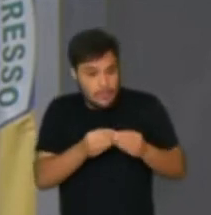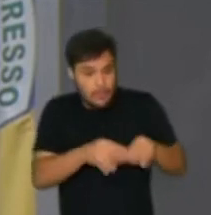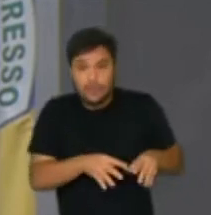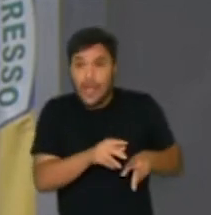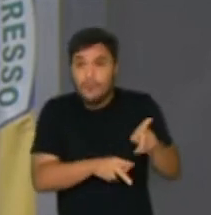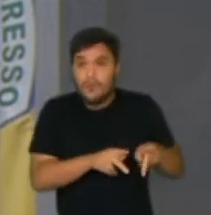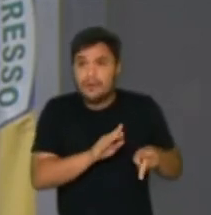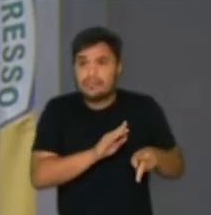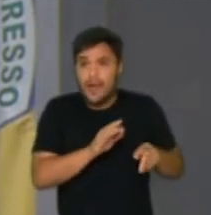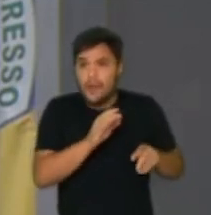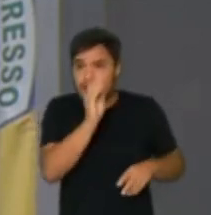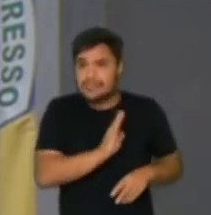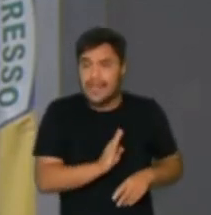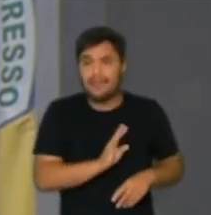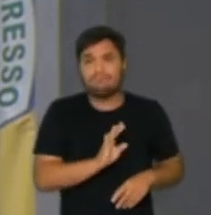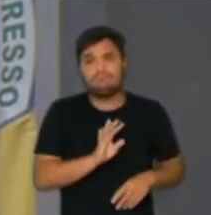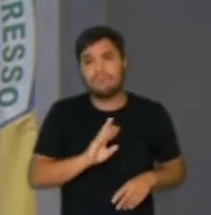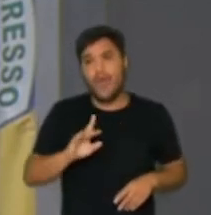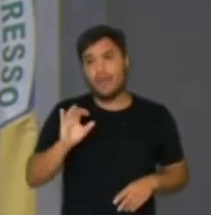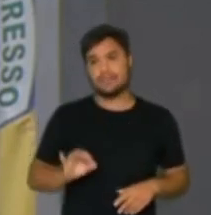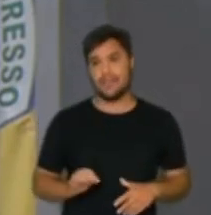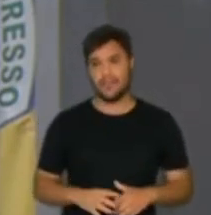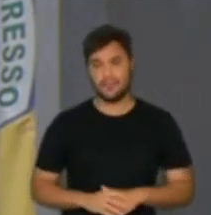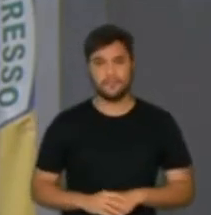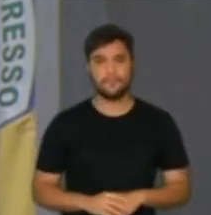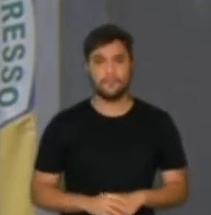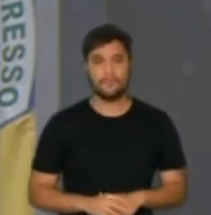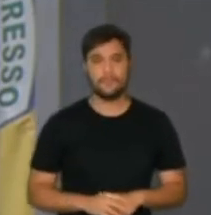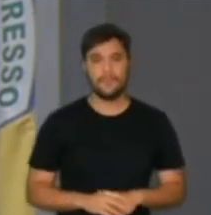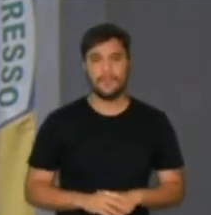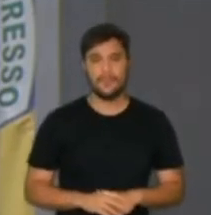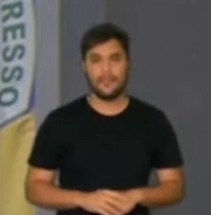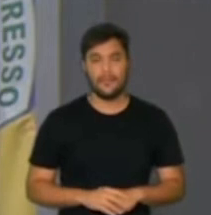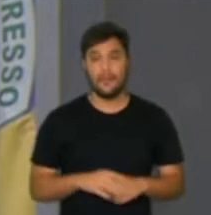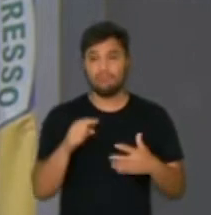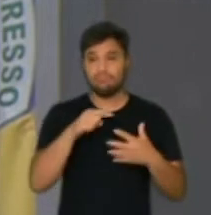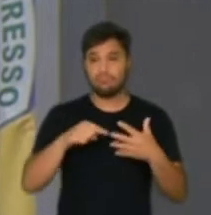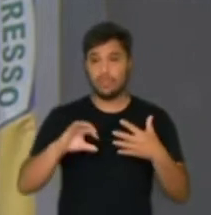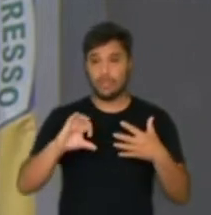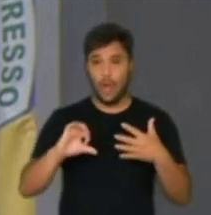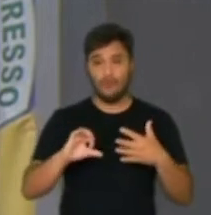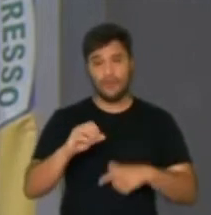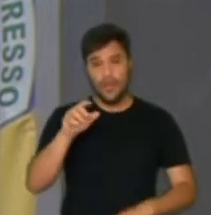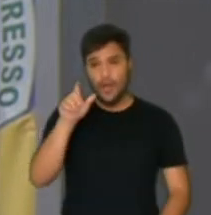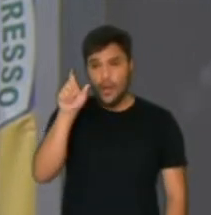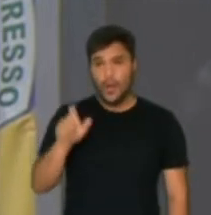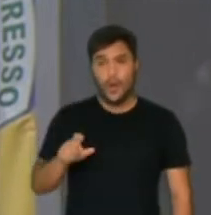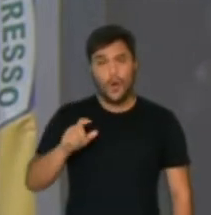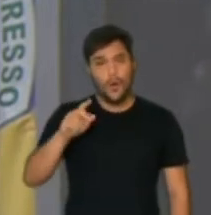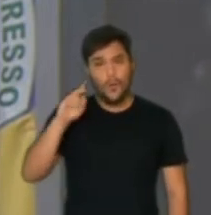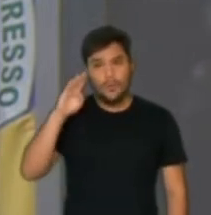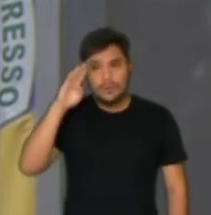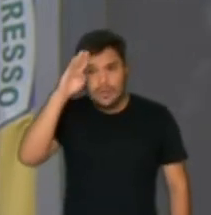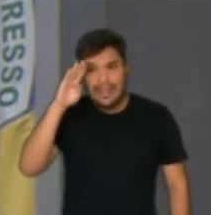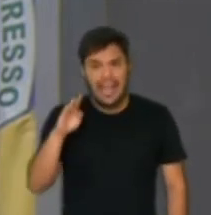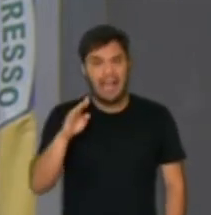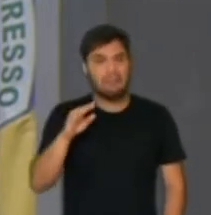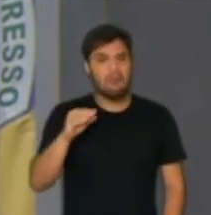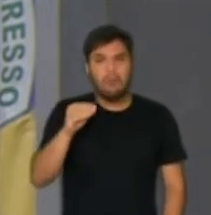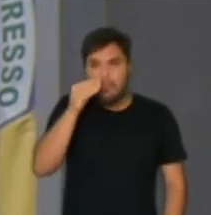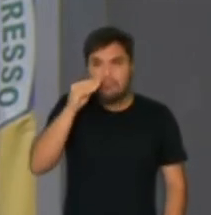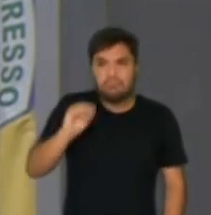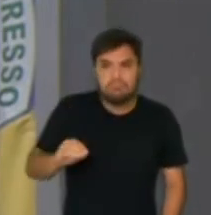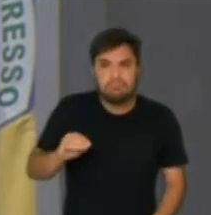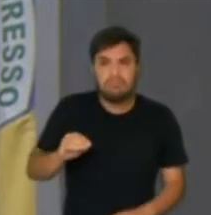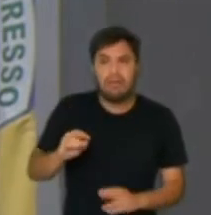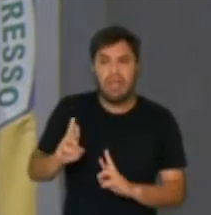Também diz a nota, no item 9, que o presidente nunca se recusou a dialogar com ninguém. Essa